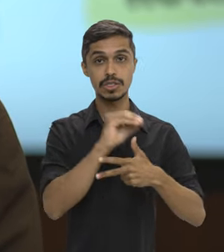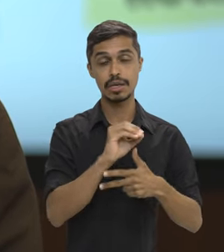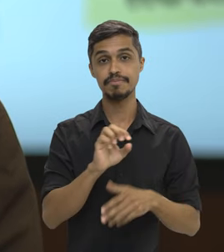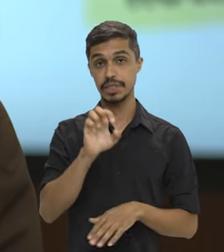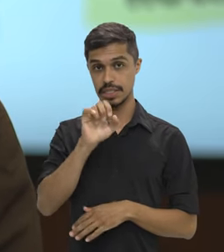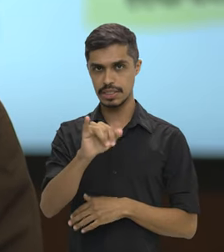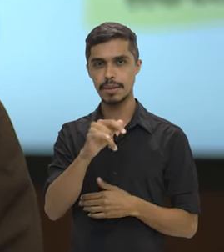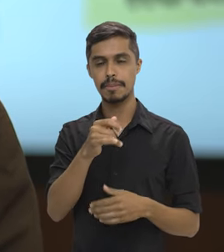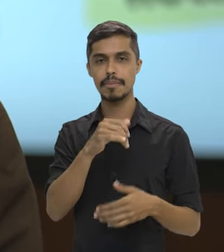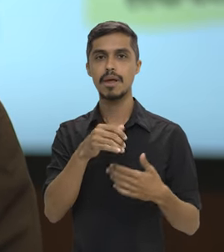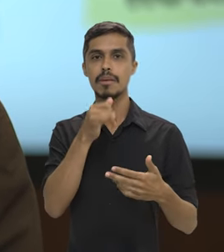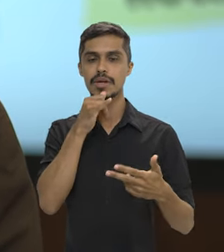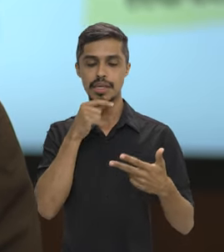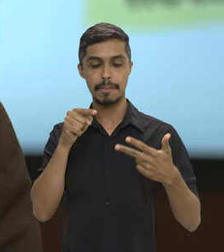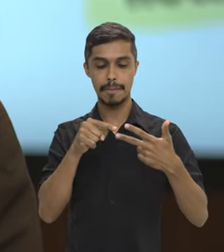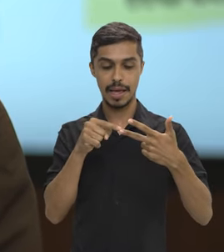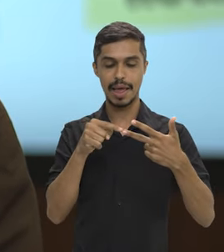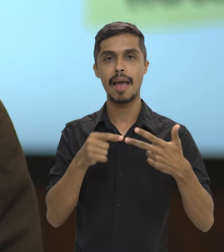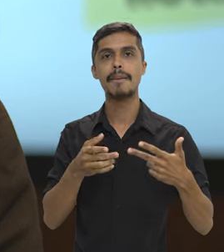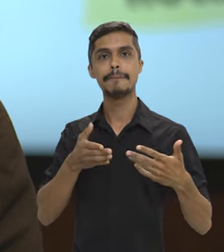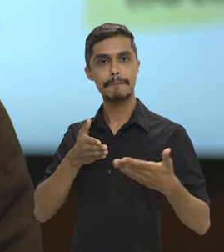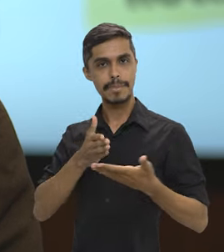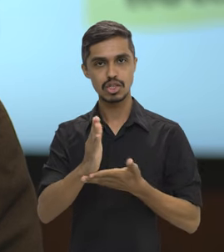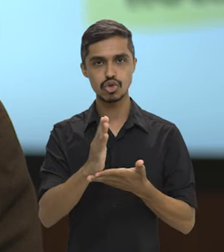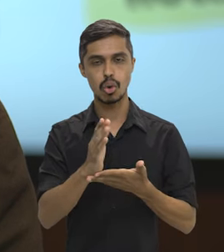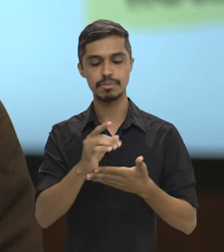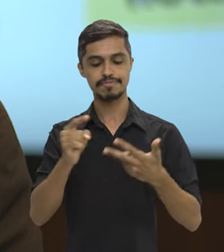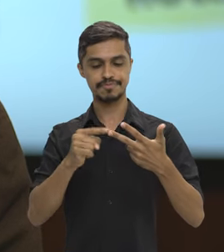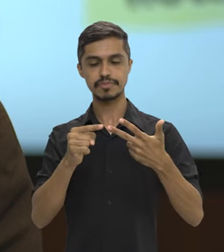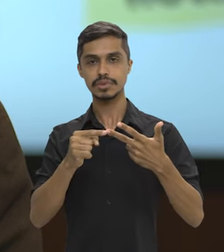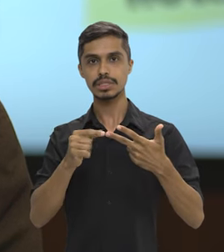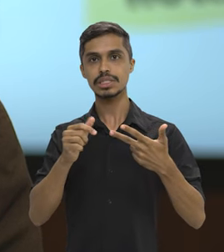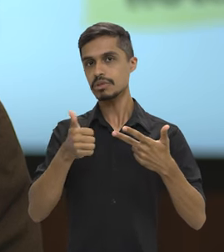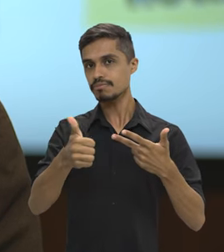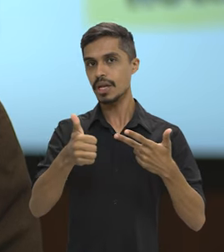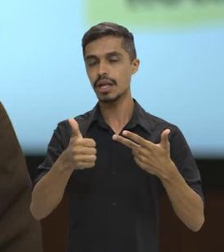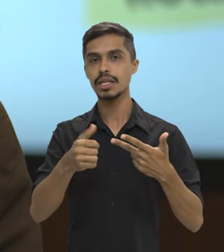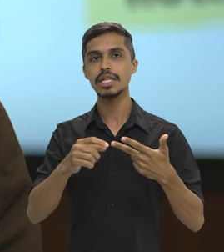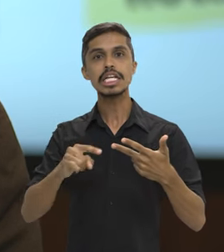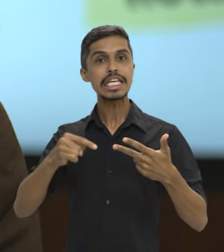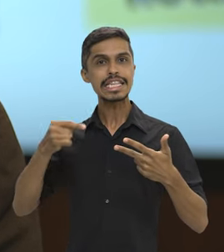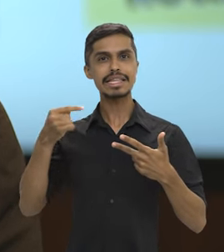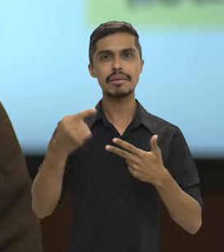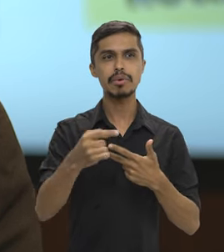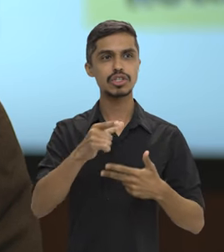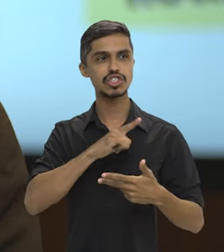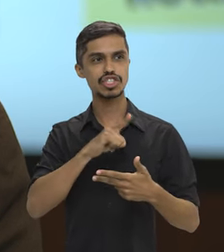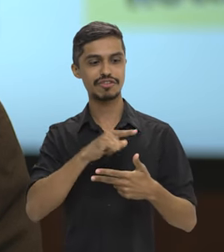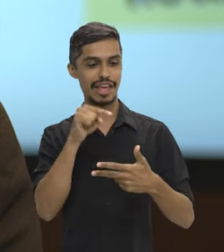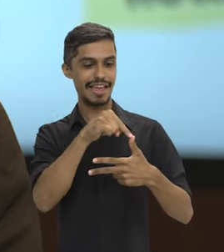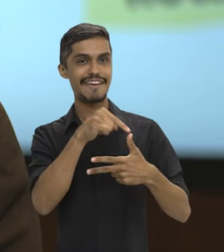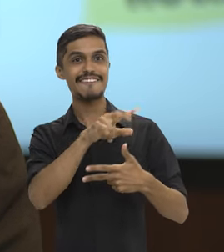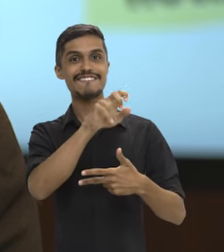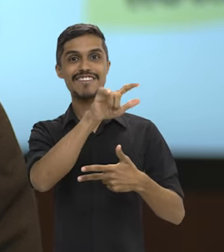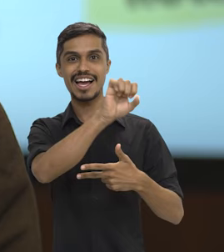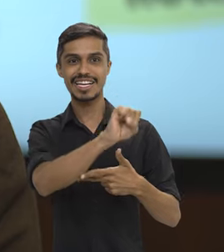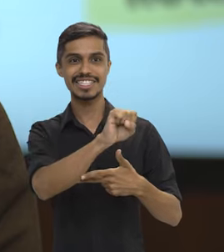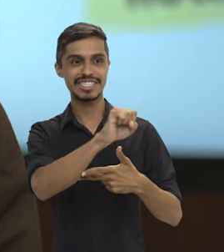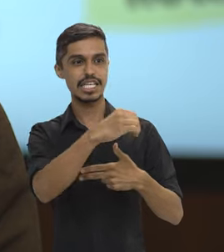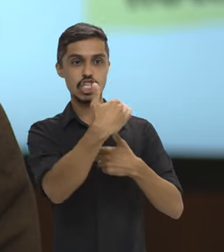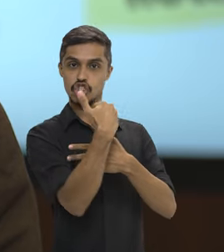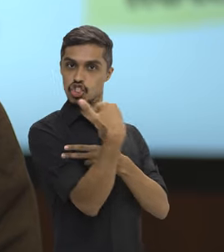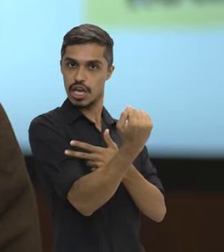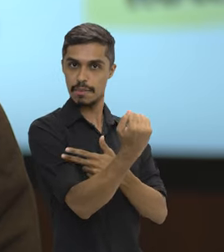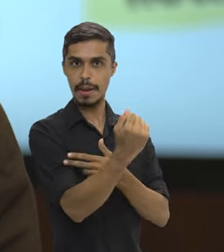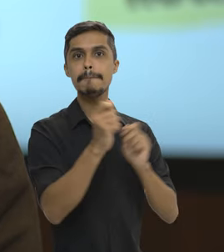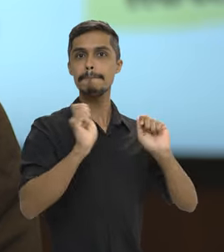Se ele tomar posse num cargo e depois houver novas vagas no cargo mais de sua preferência, se ele for